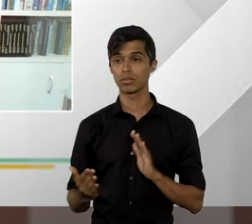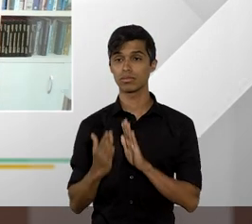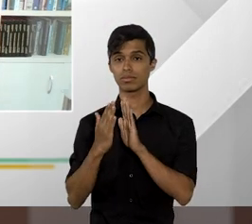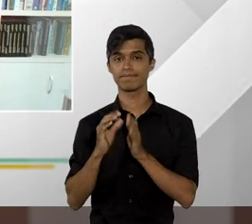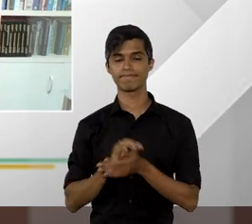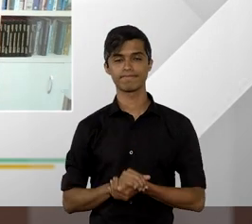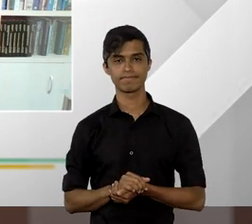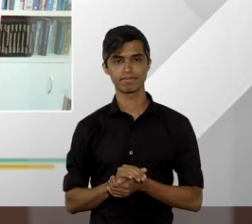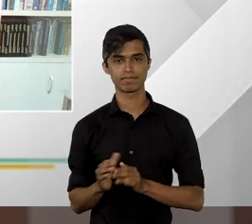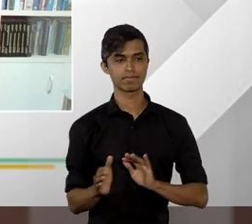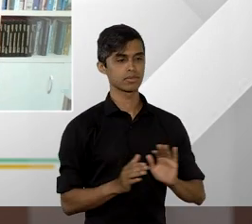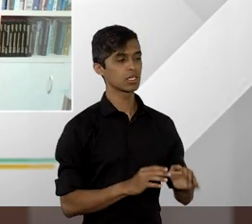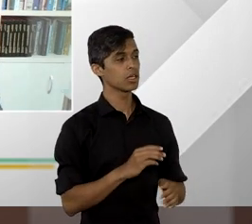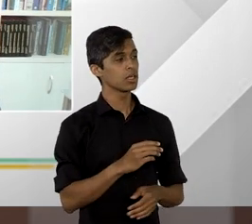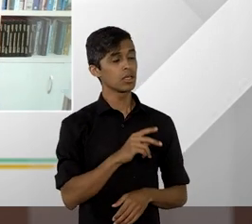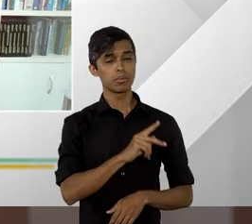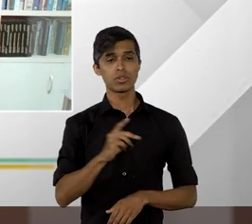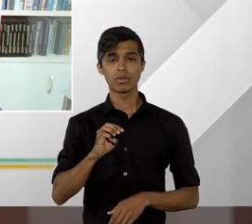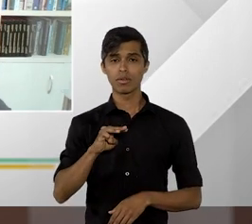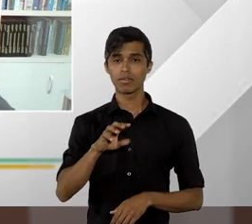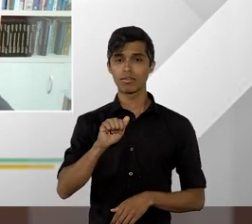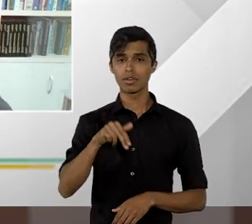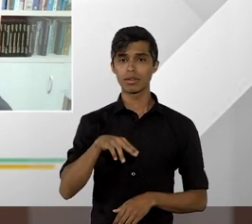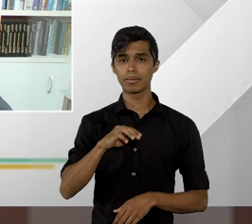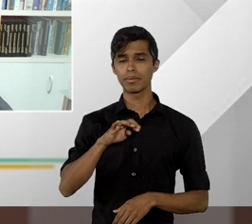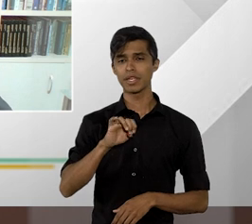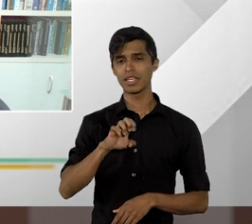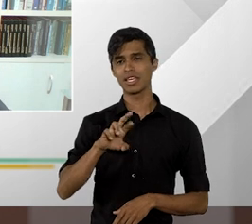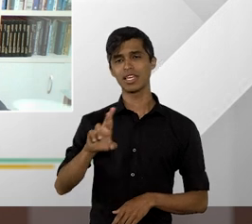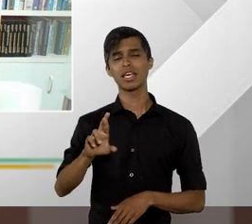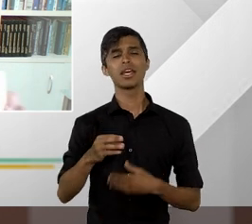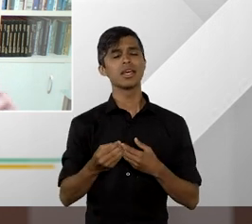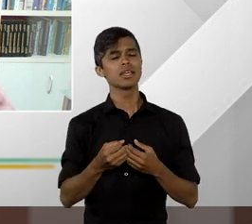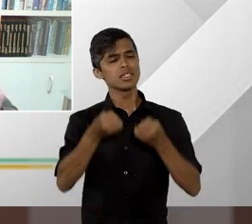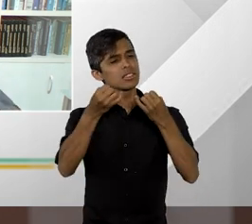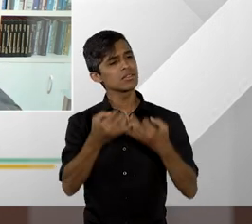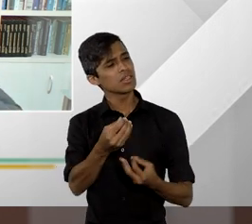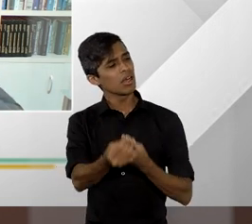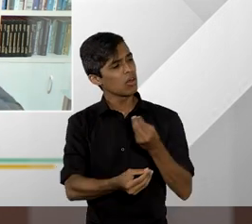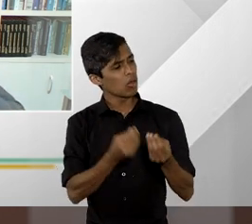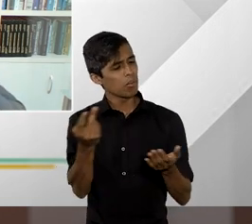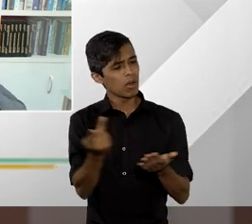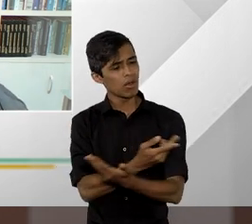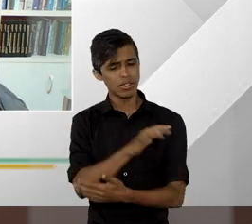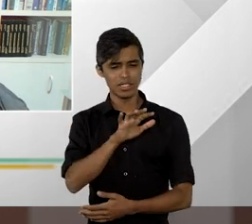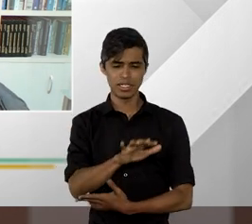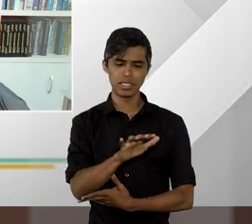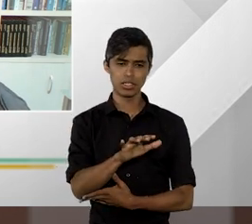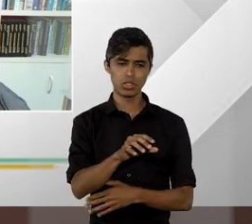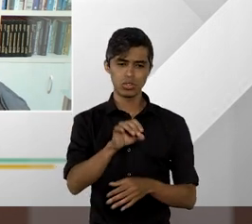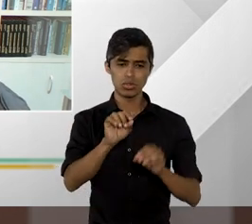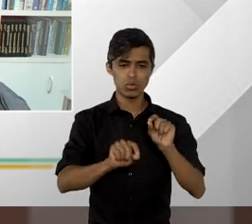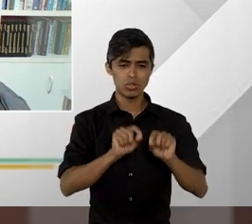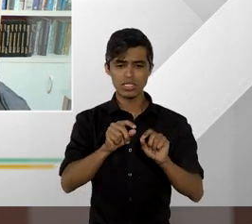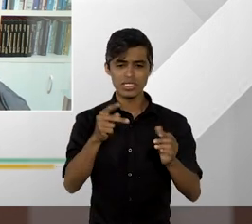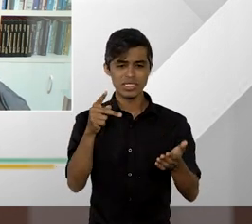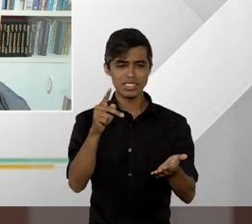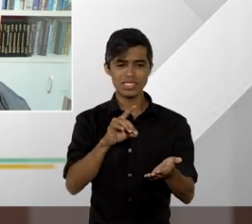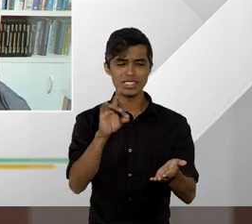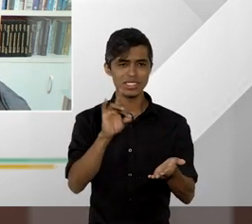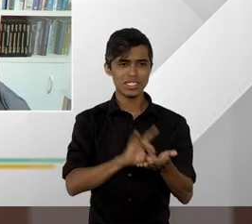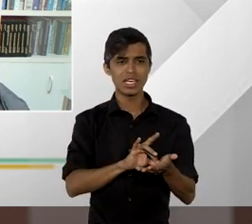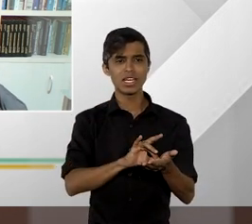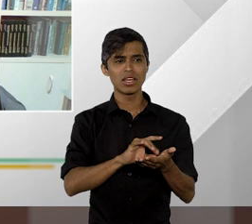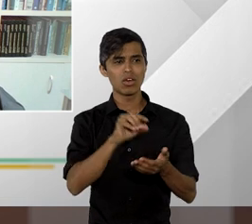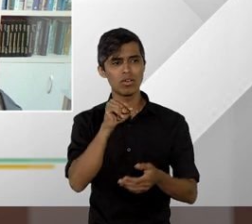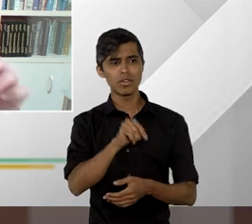Então, professor Vambier, o senhor poderia explicar na prática como é que funciona e o que efetivamente é o filtro da relevância criado